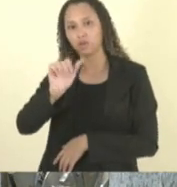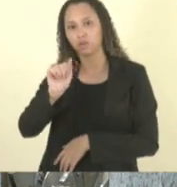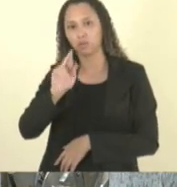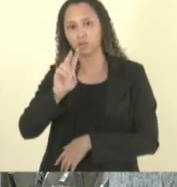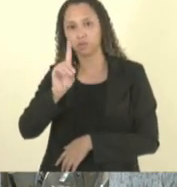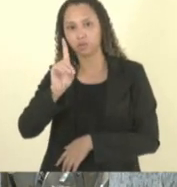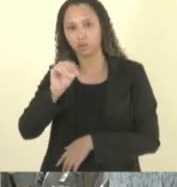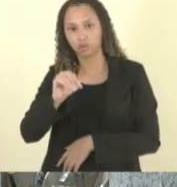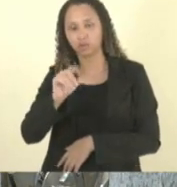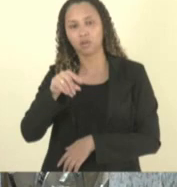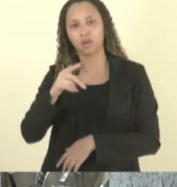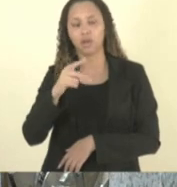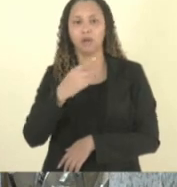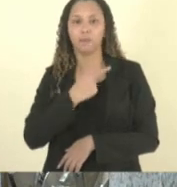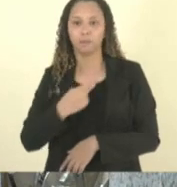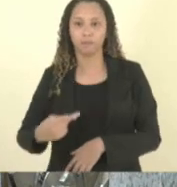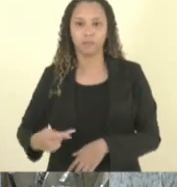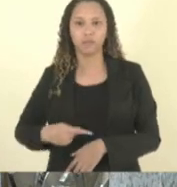-presidente do Sinep